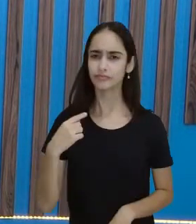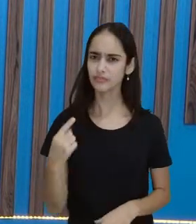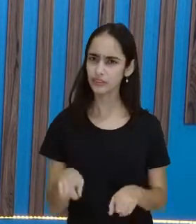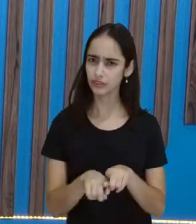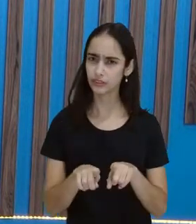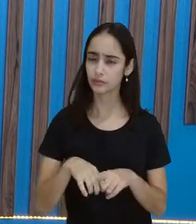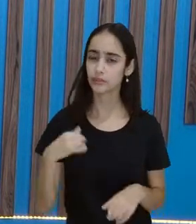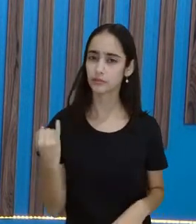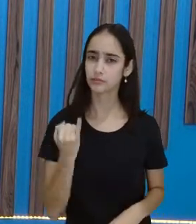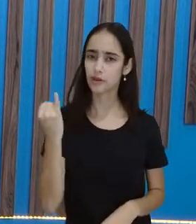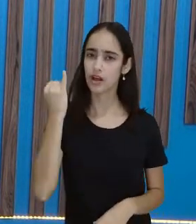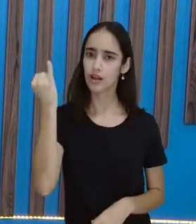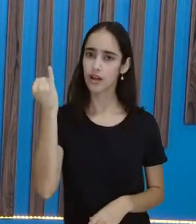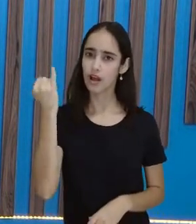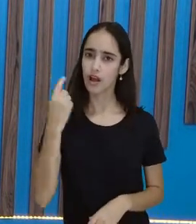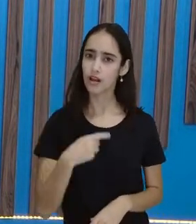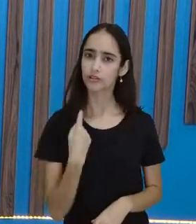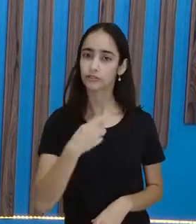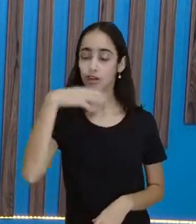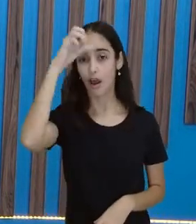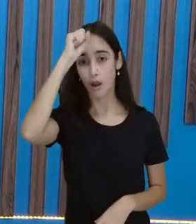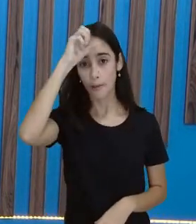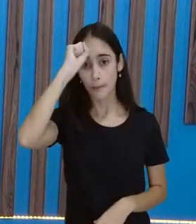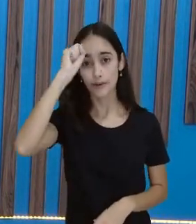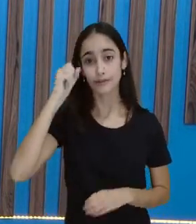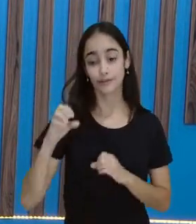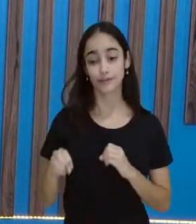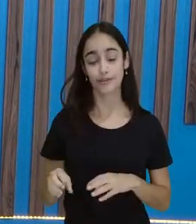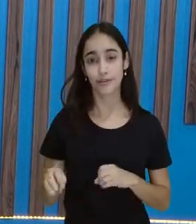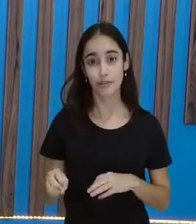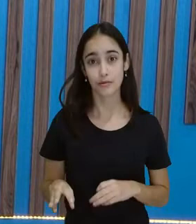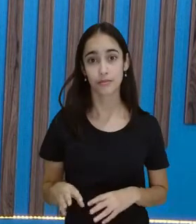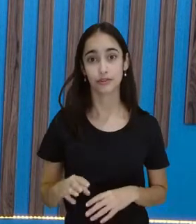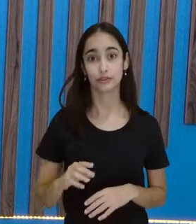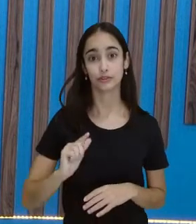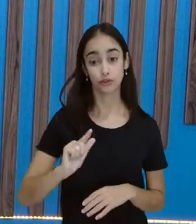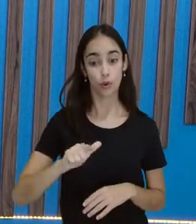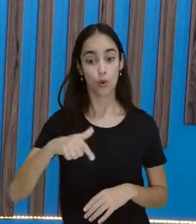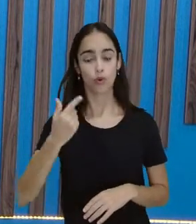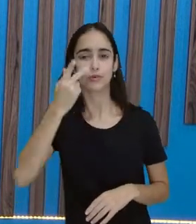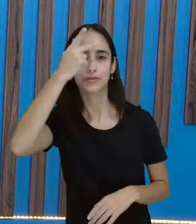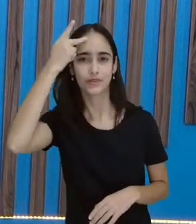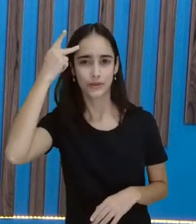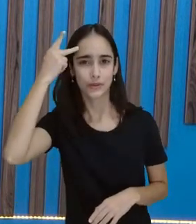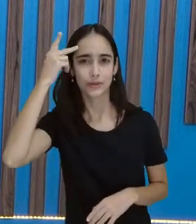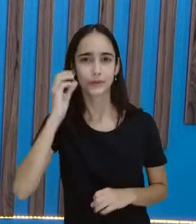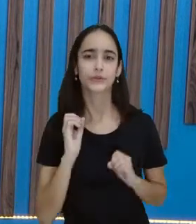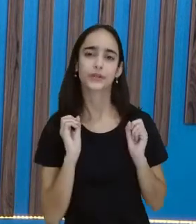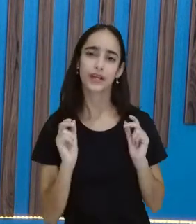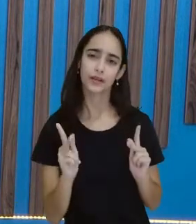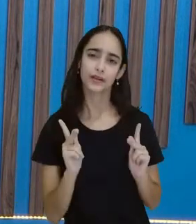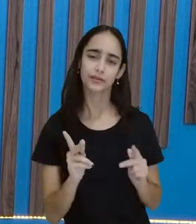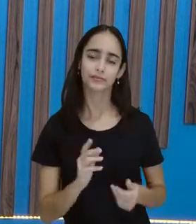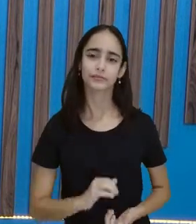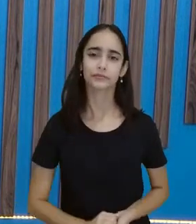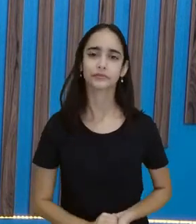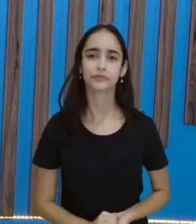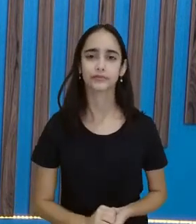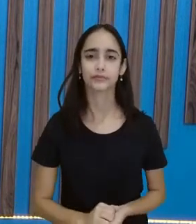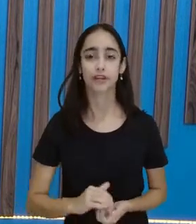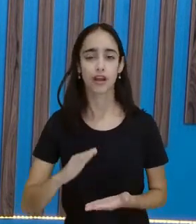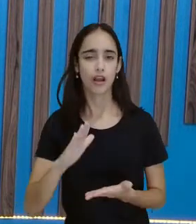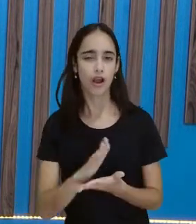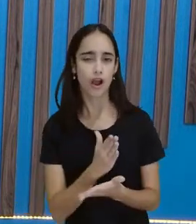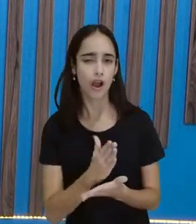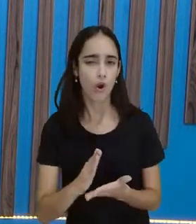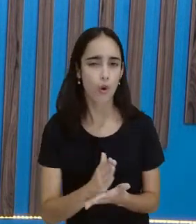também aprender com o ensinamento de outra pessoa. E a fábula vem para isso, certo? Algumas